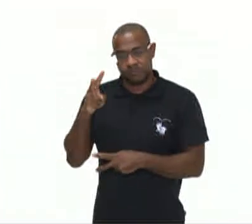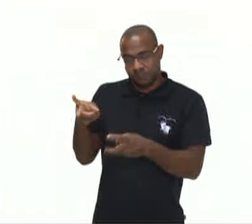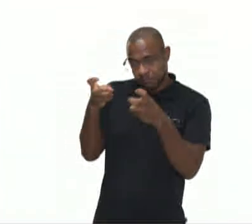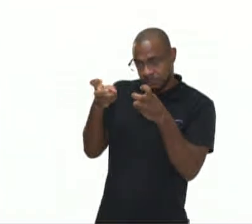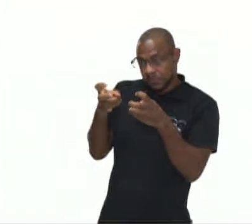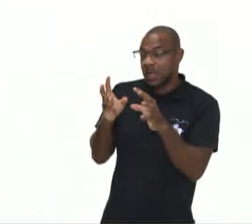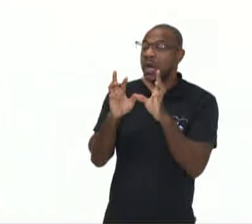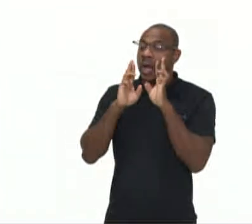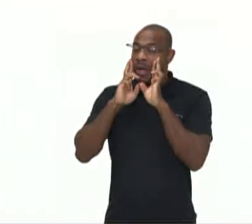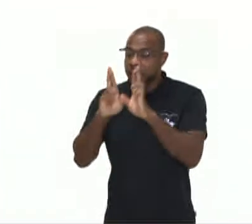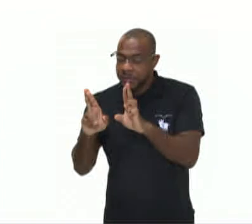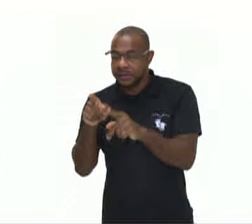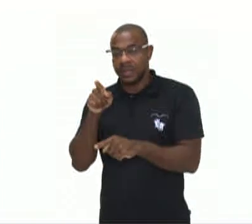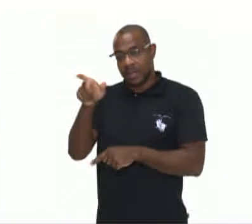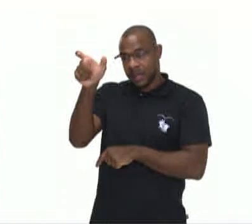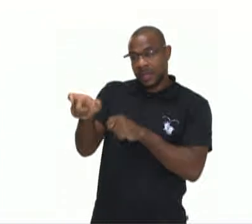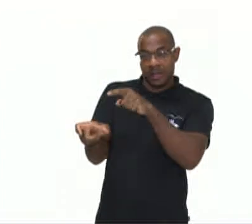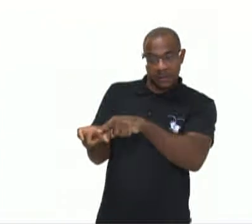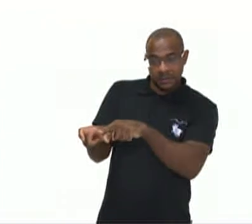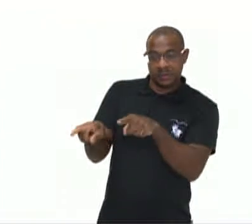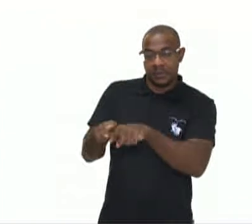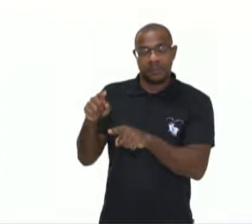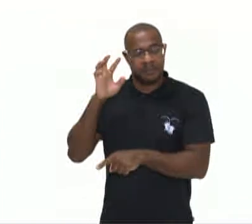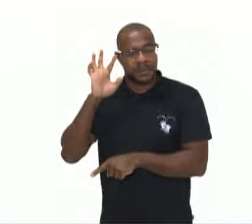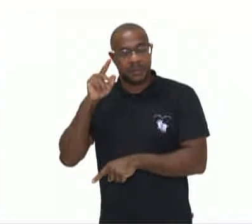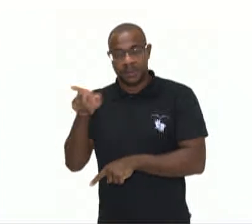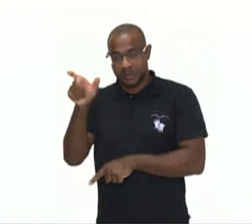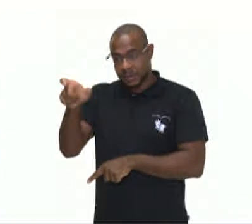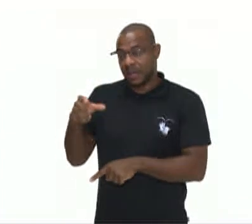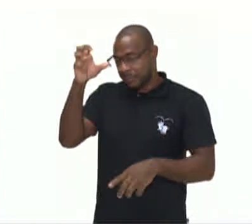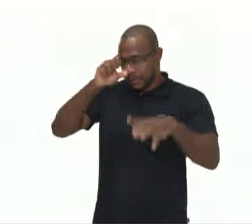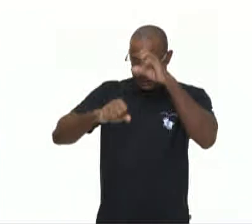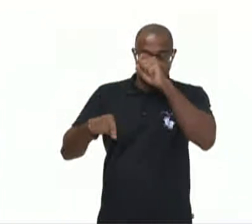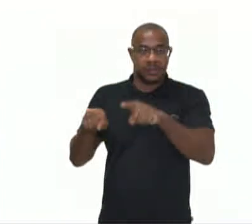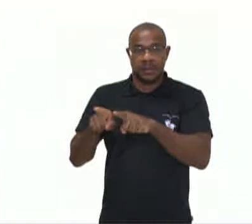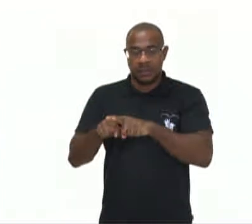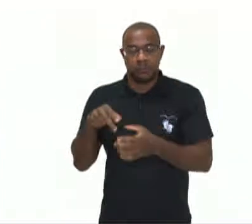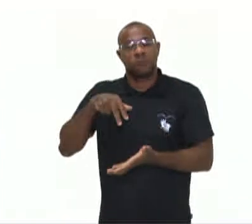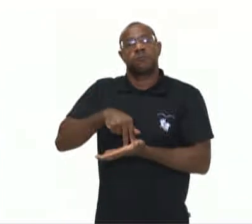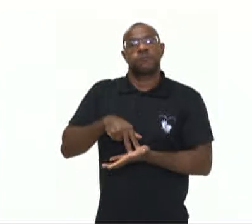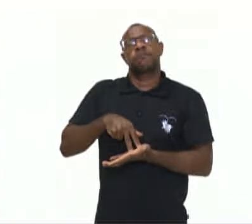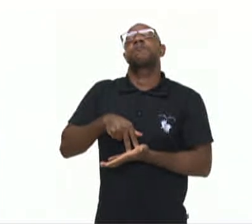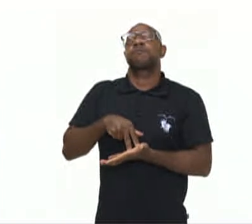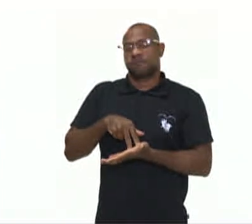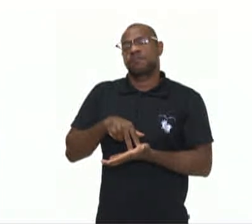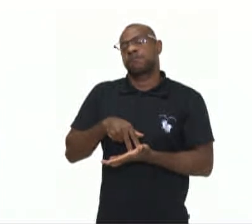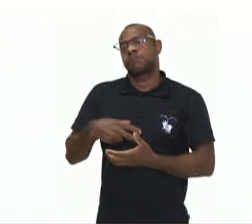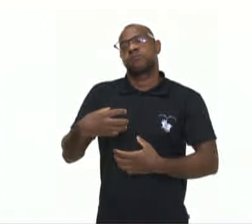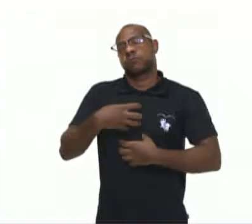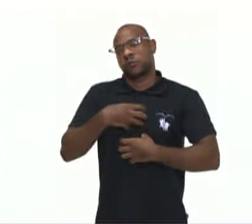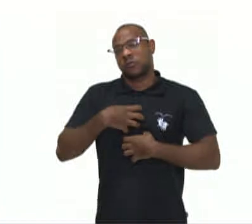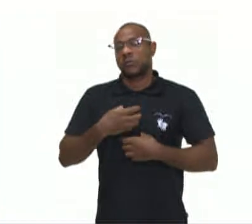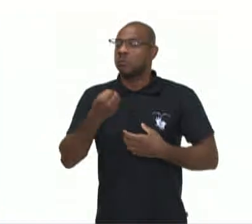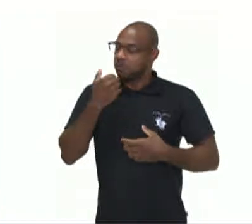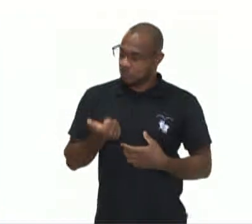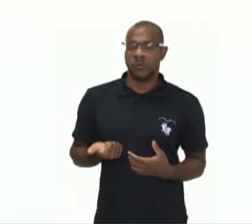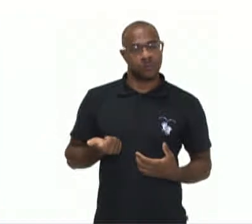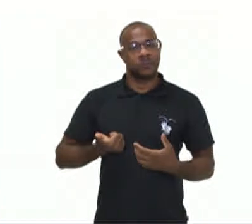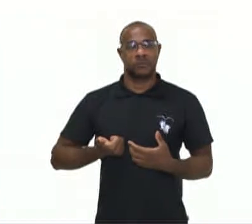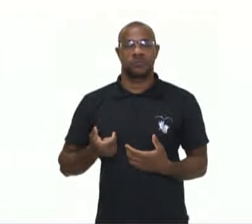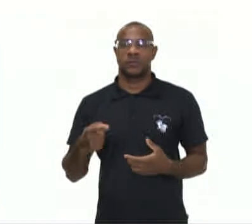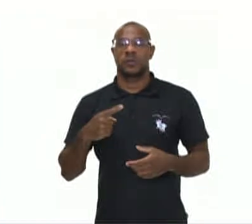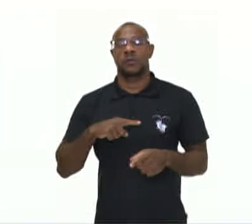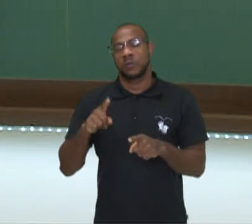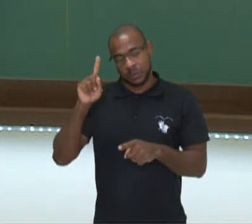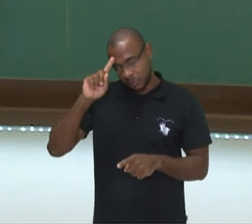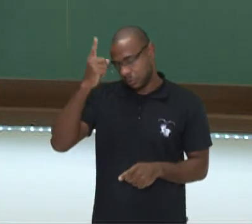respeitar diferentes formas de pensamento, mas também aprendemos a nos posicionar de forma assertiva sobre as nossas